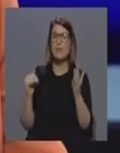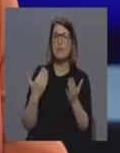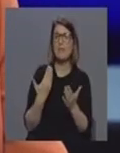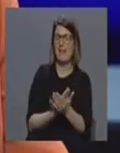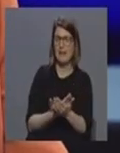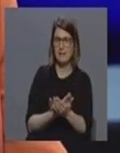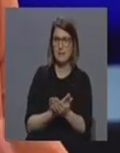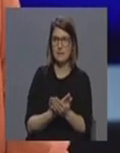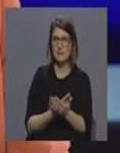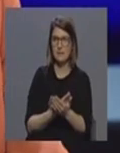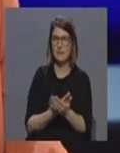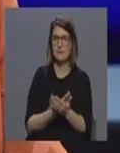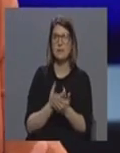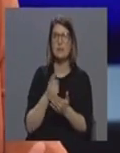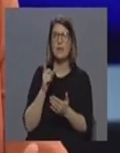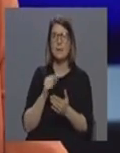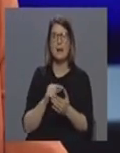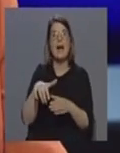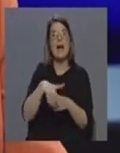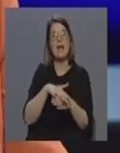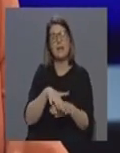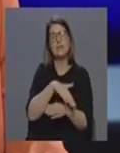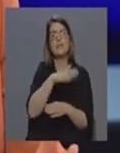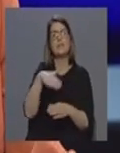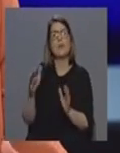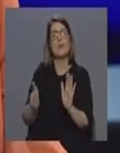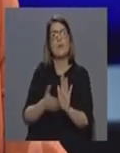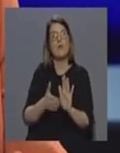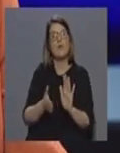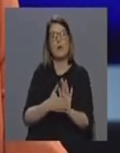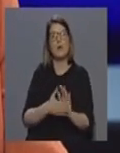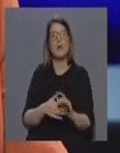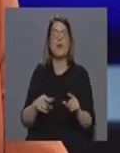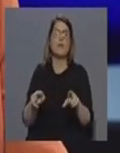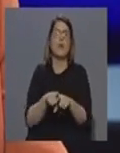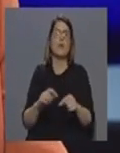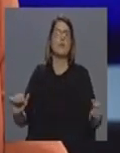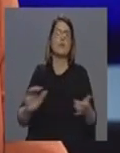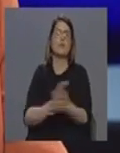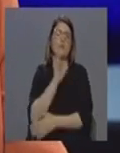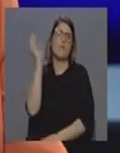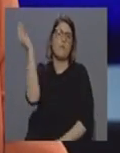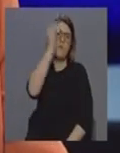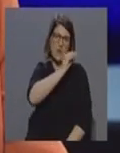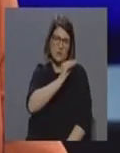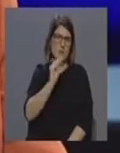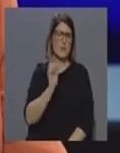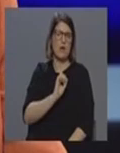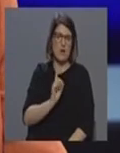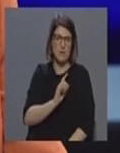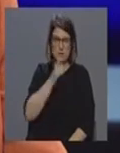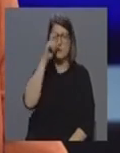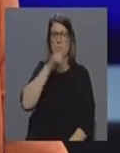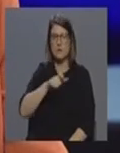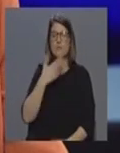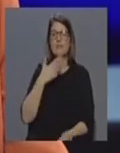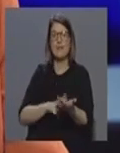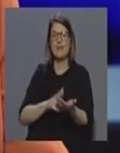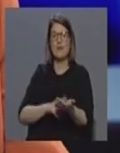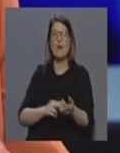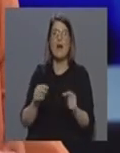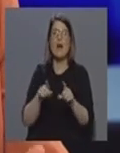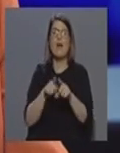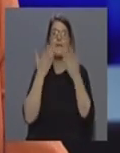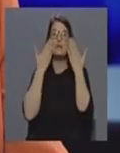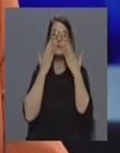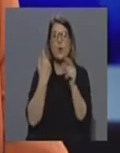a propriedade científica, não é? Portanto, muita fake news, como se diz, as pessoas não devem verdadeiramente informar-se no Facebook